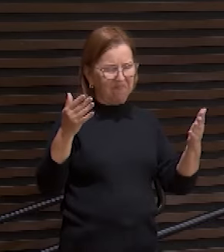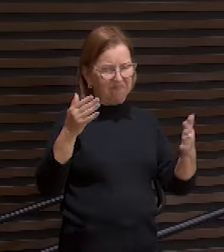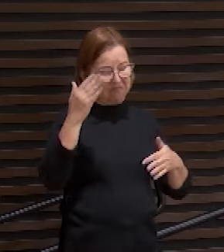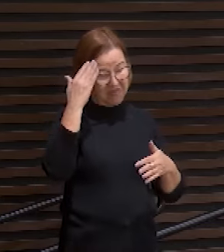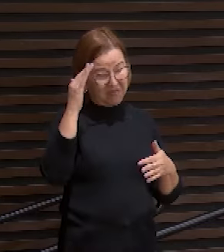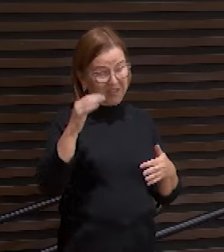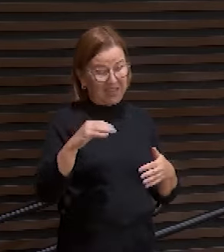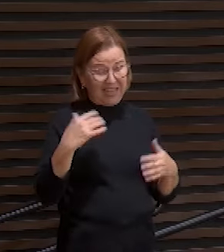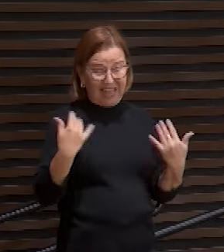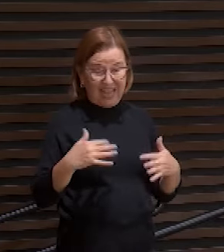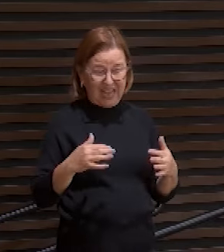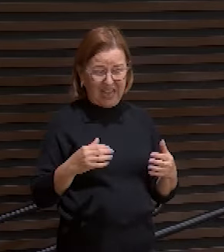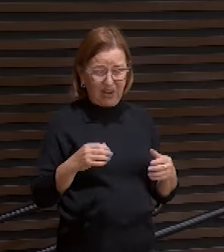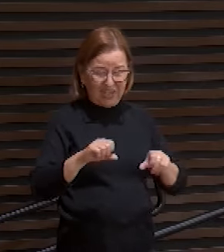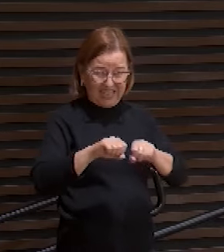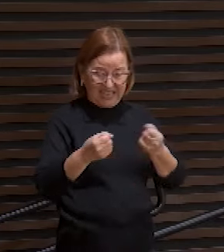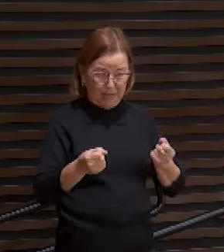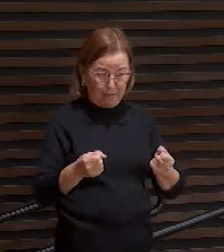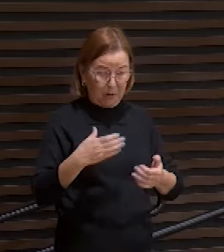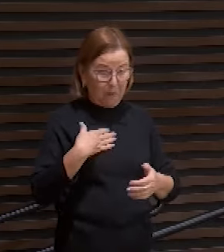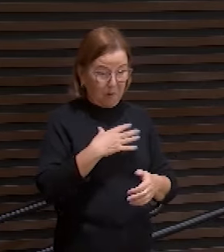caro e quebra aquilo